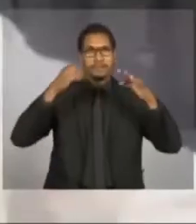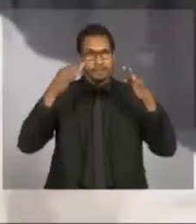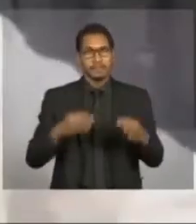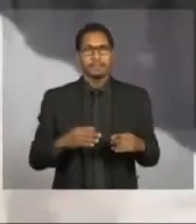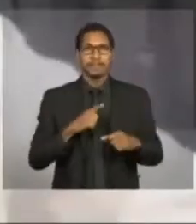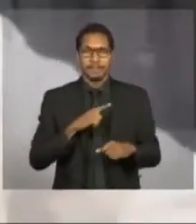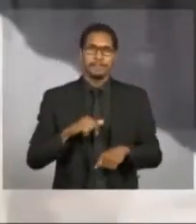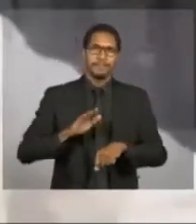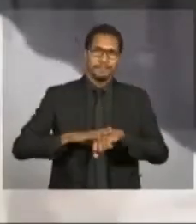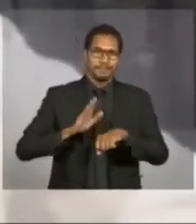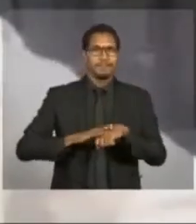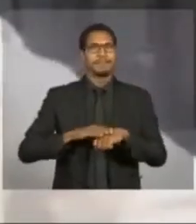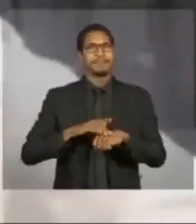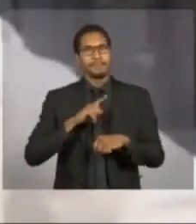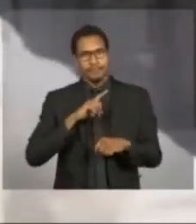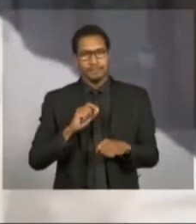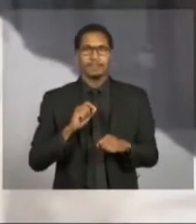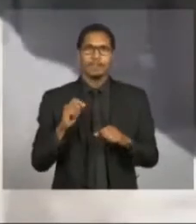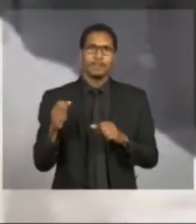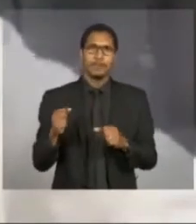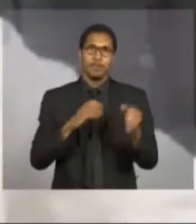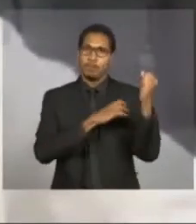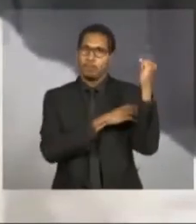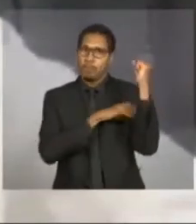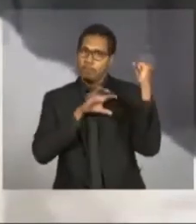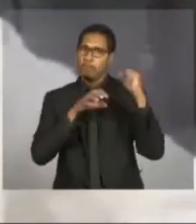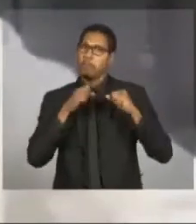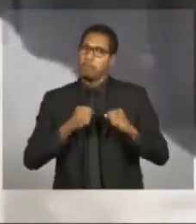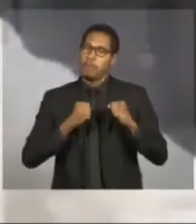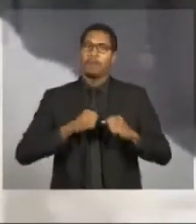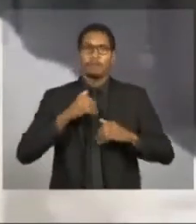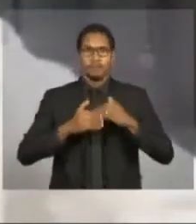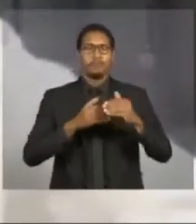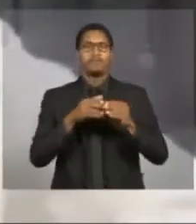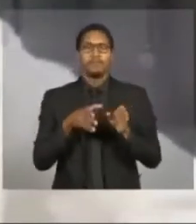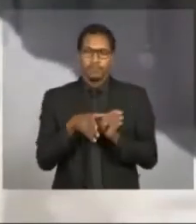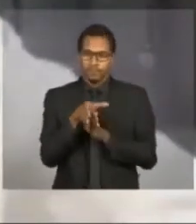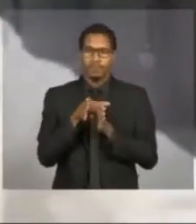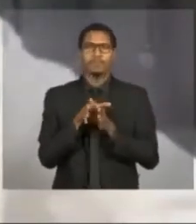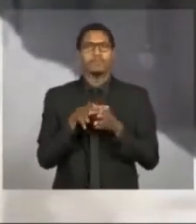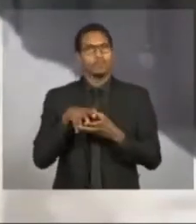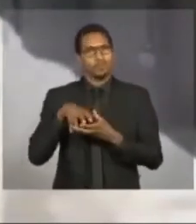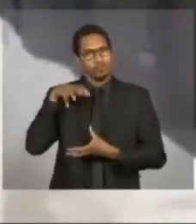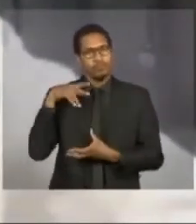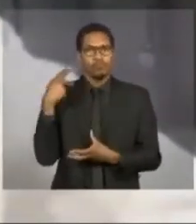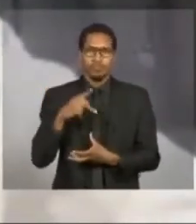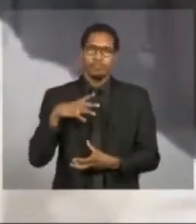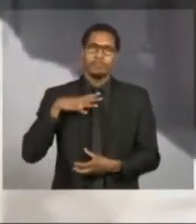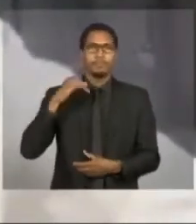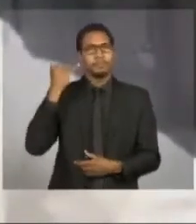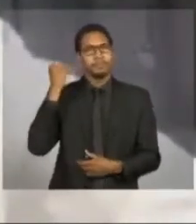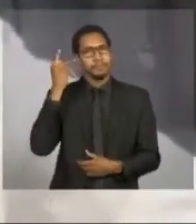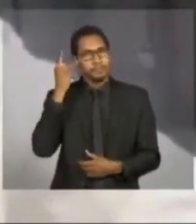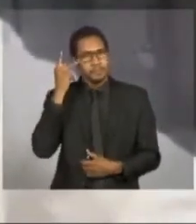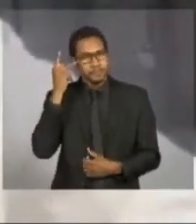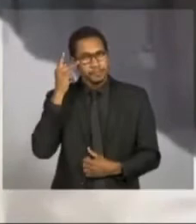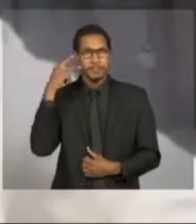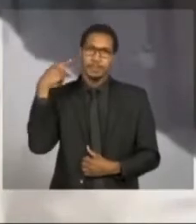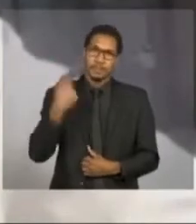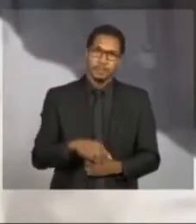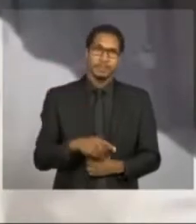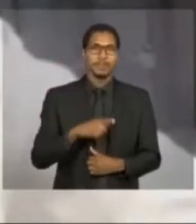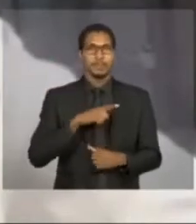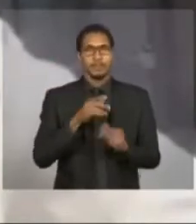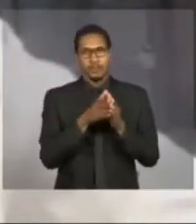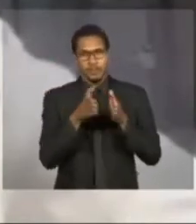avança no empoderamento do grande conselho do idoso da cidade de São Paulo no momento em que o